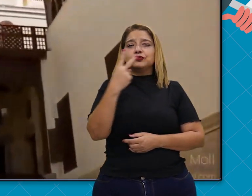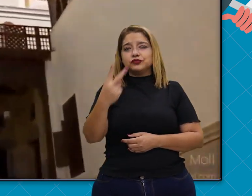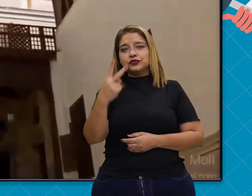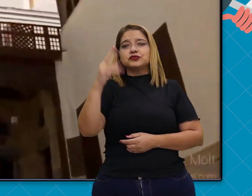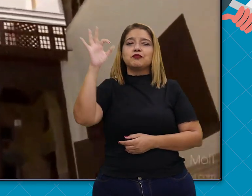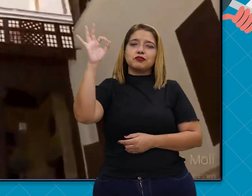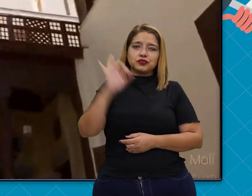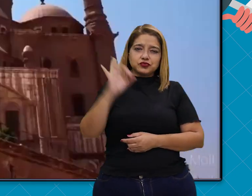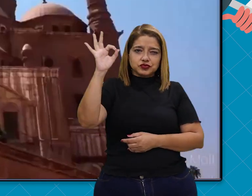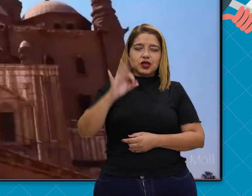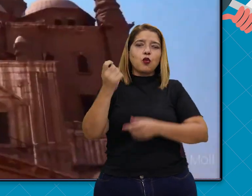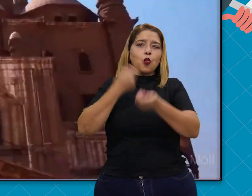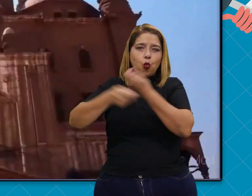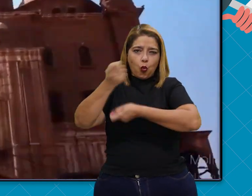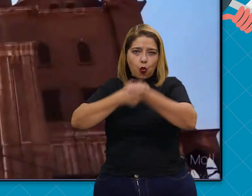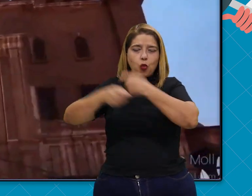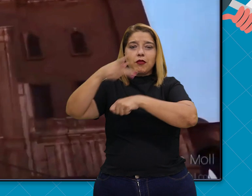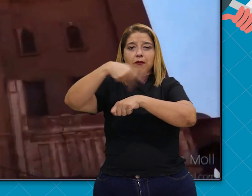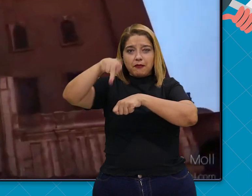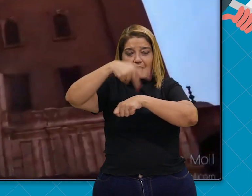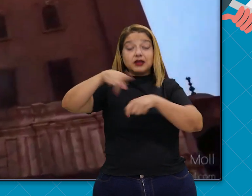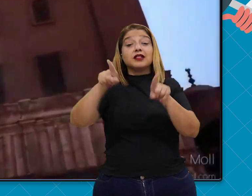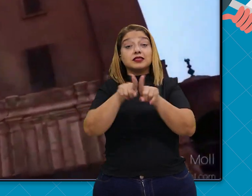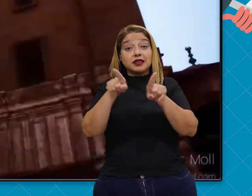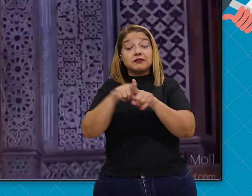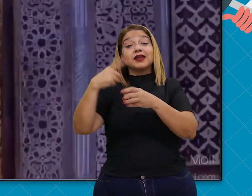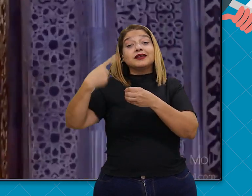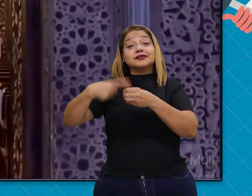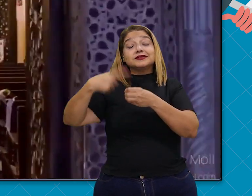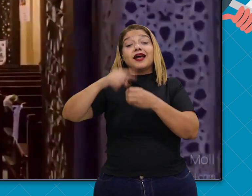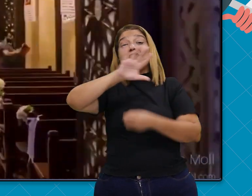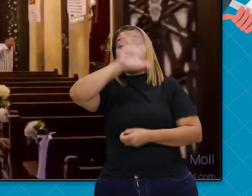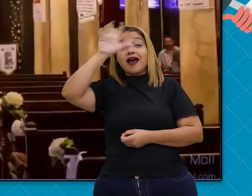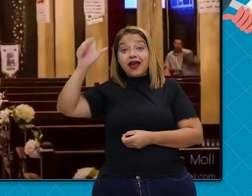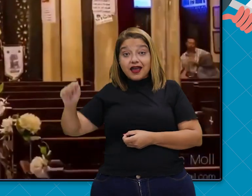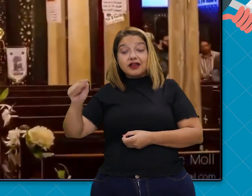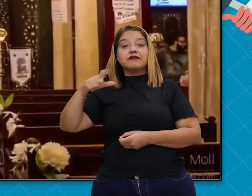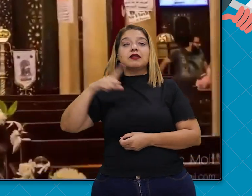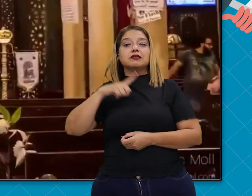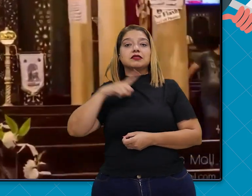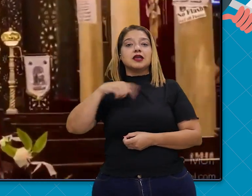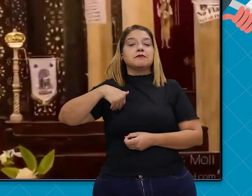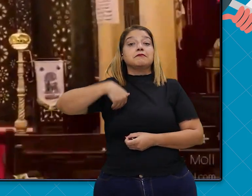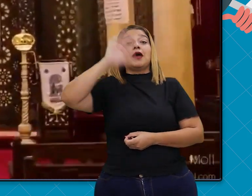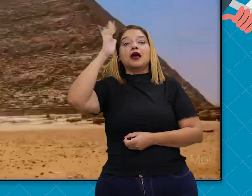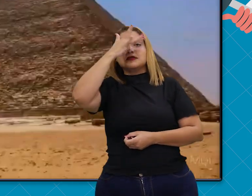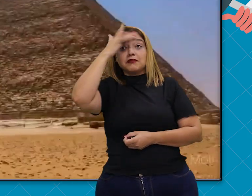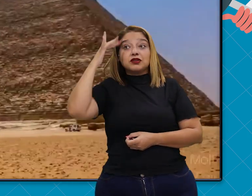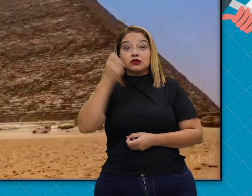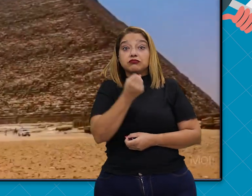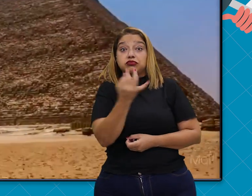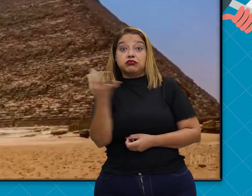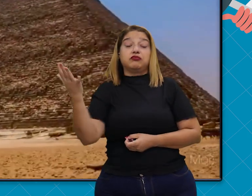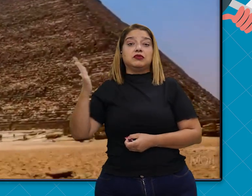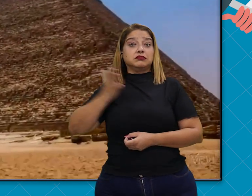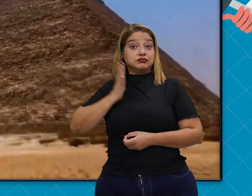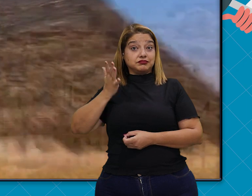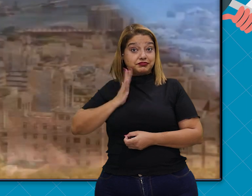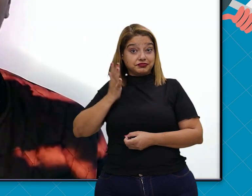economia do país. E é também a cidade africana com mais bilionários. E